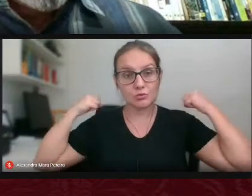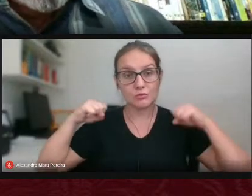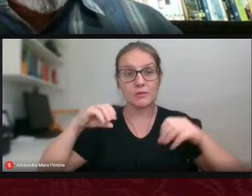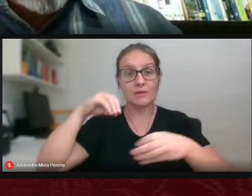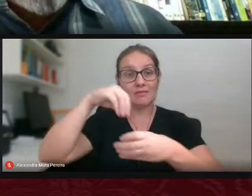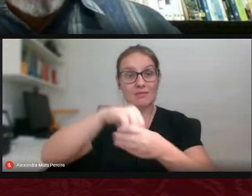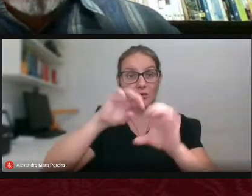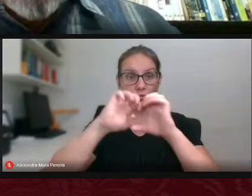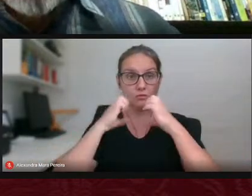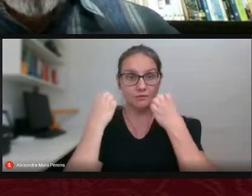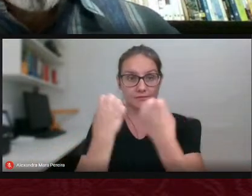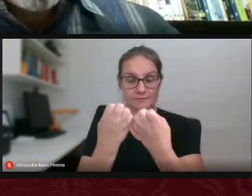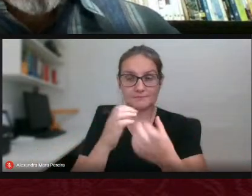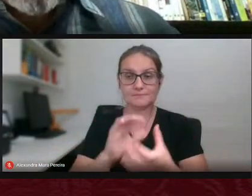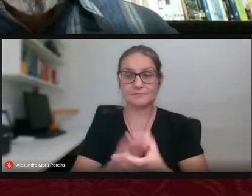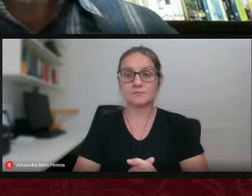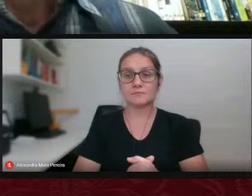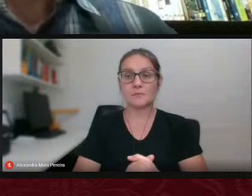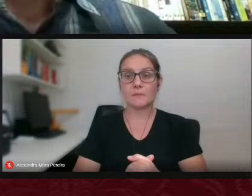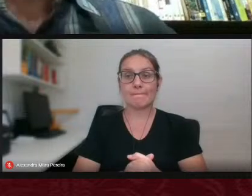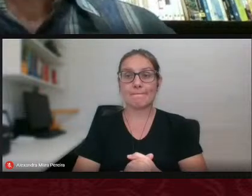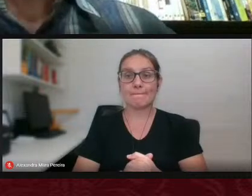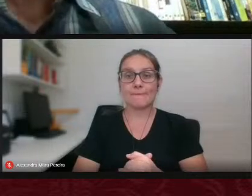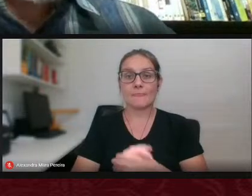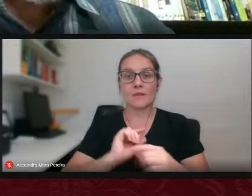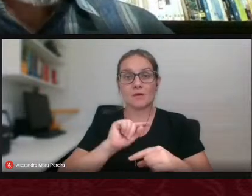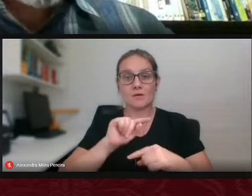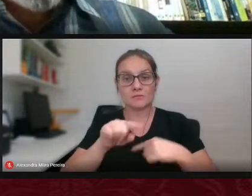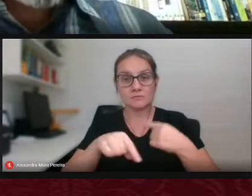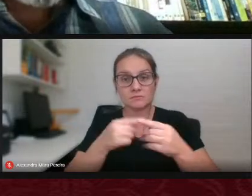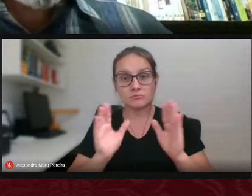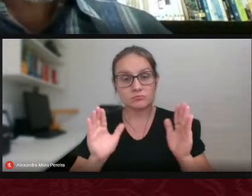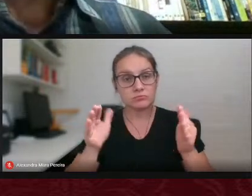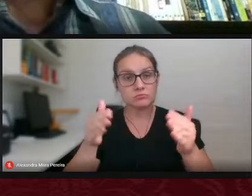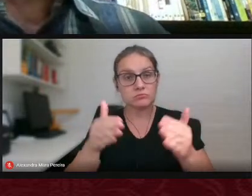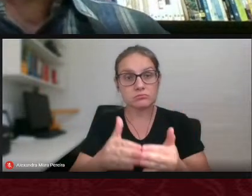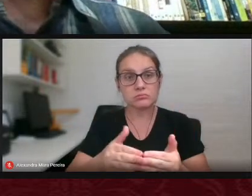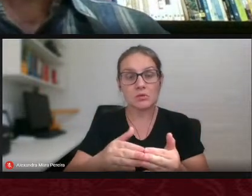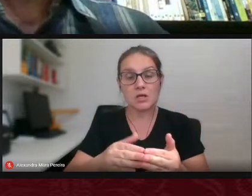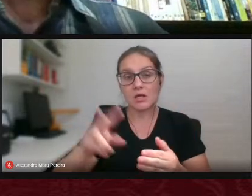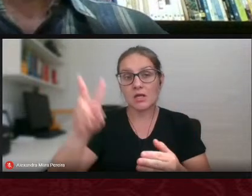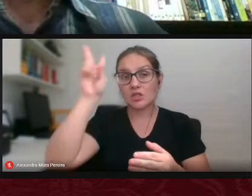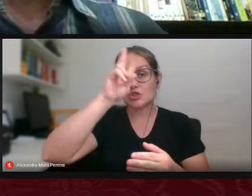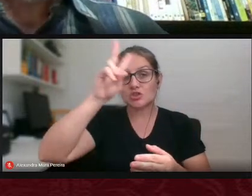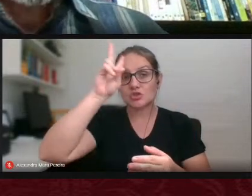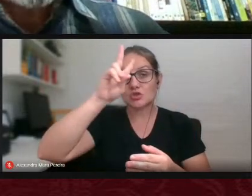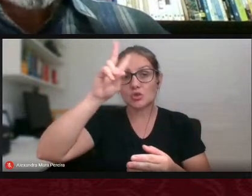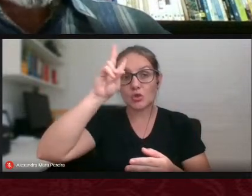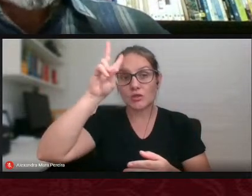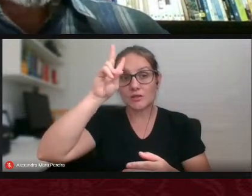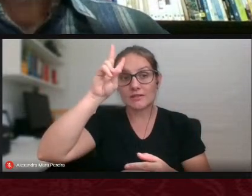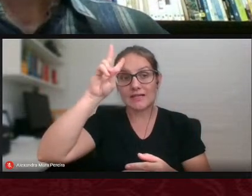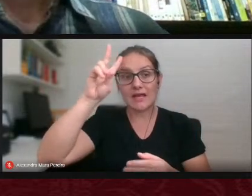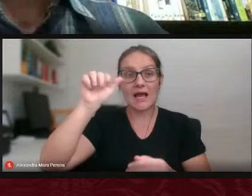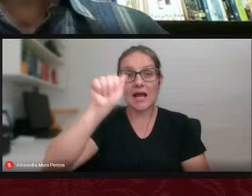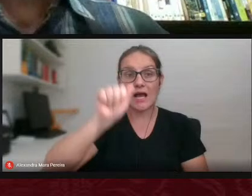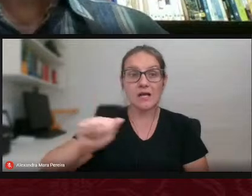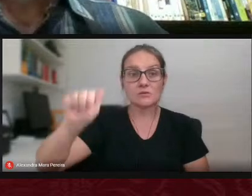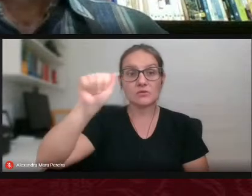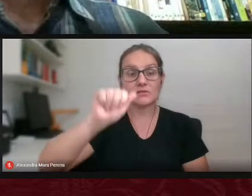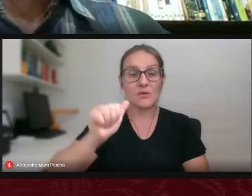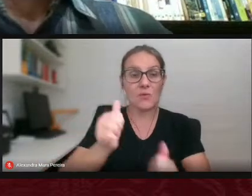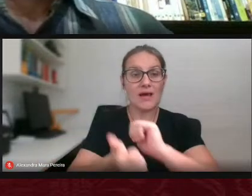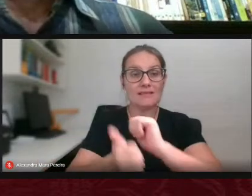na sequência é abordado justamente a história da Associação Atlética Acadêmica de Educação